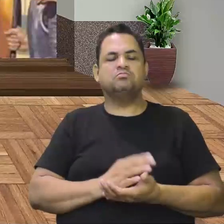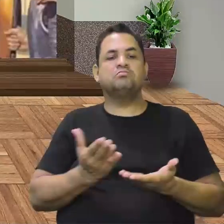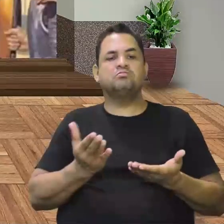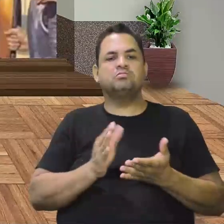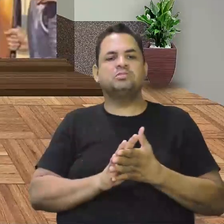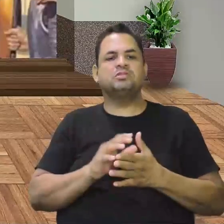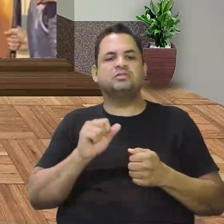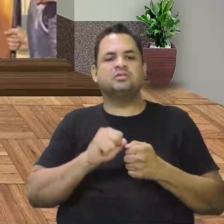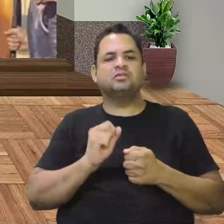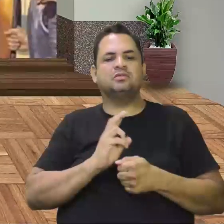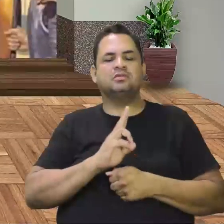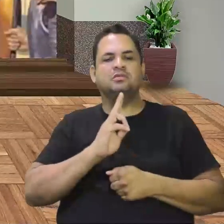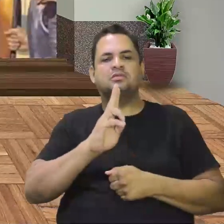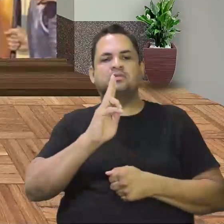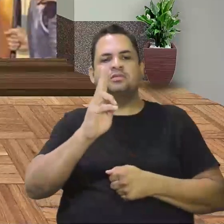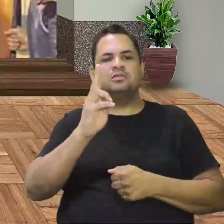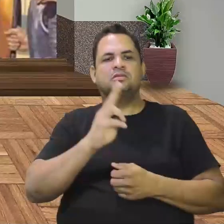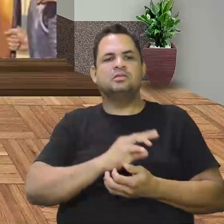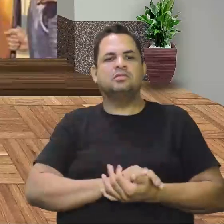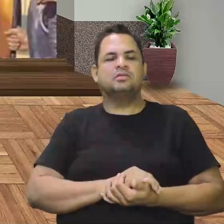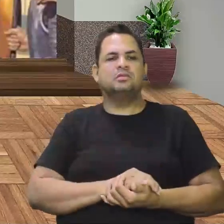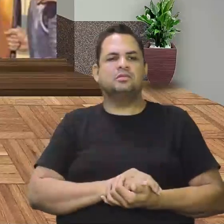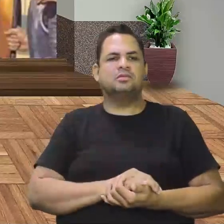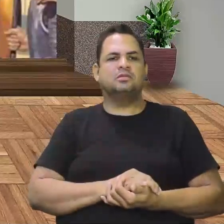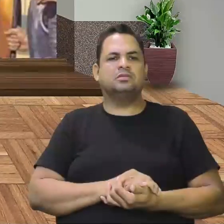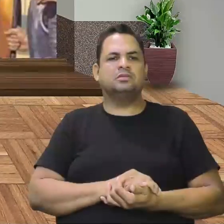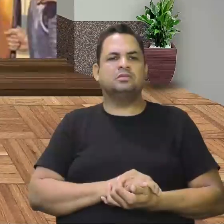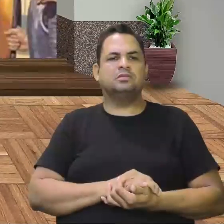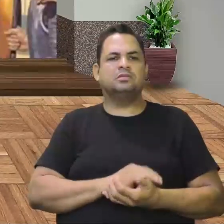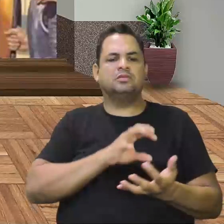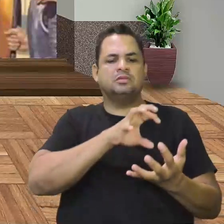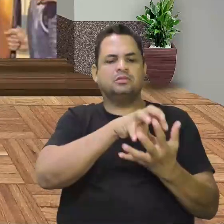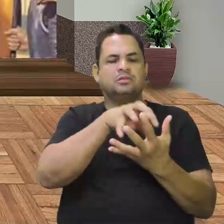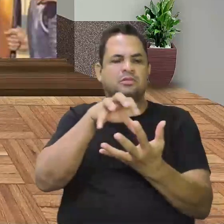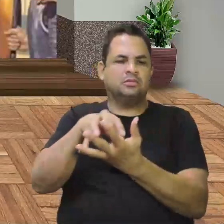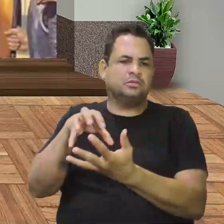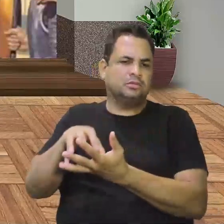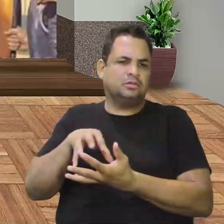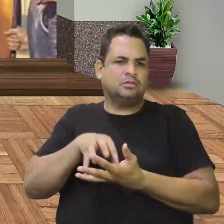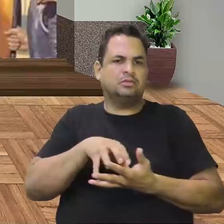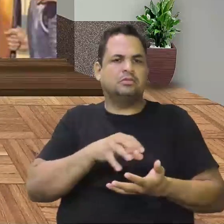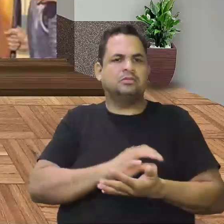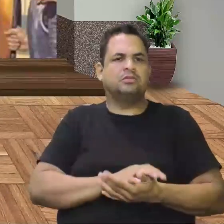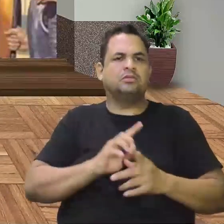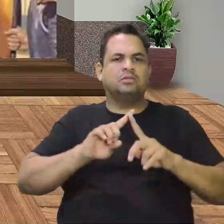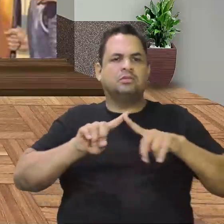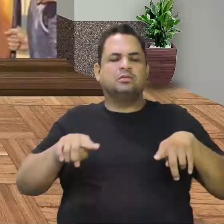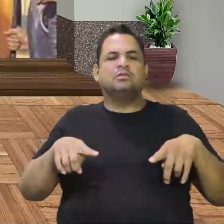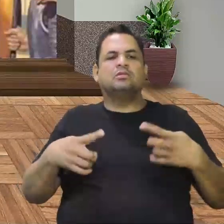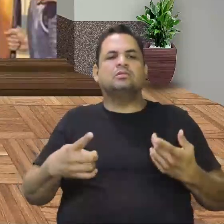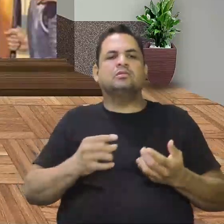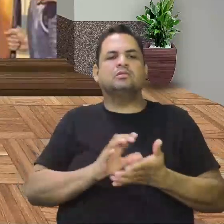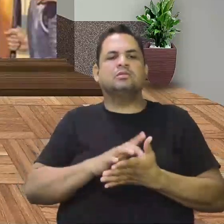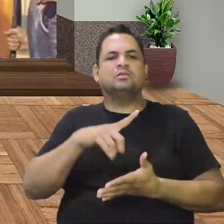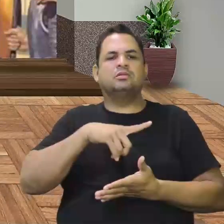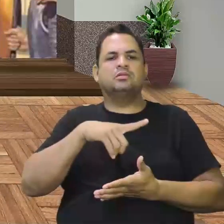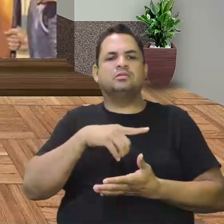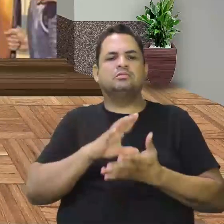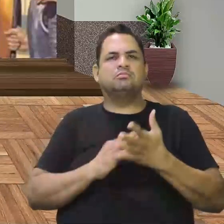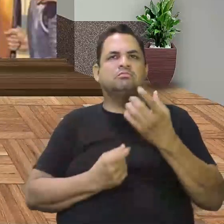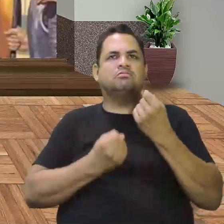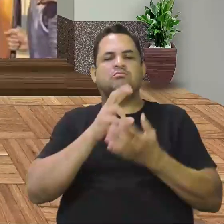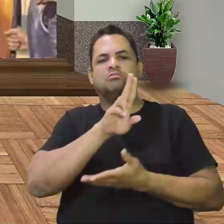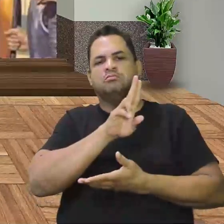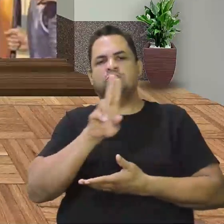processo de colonização. Mas existem alguns nomes que